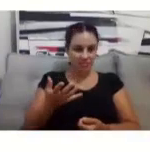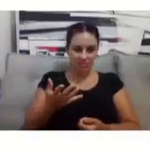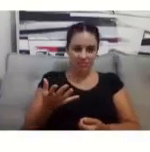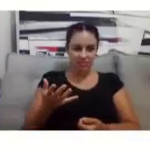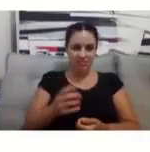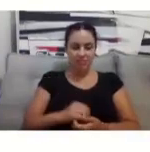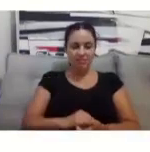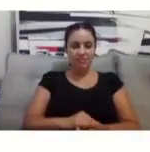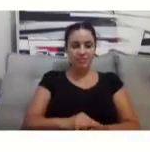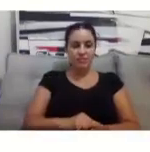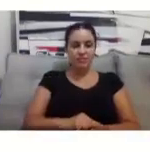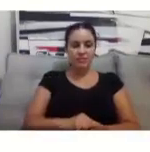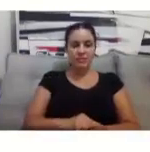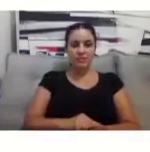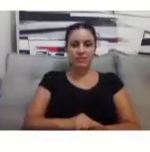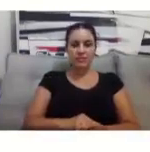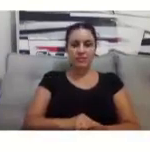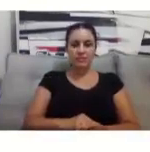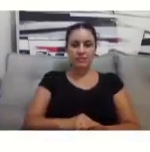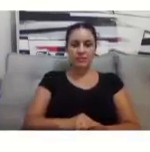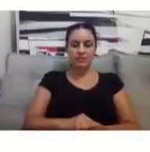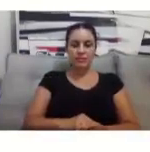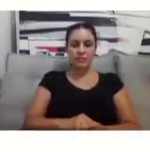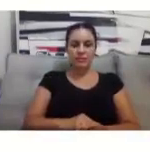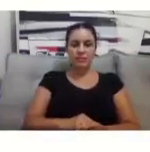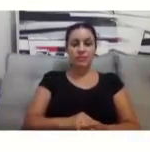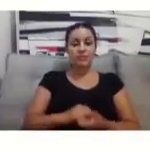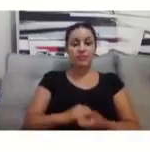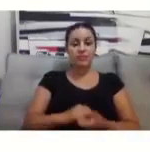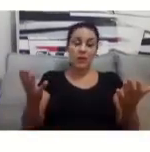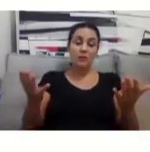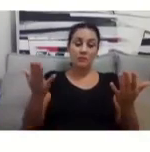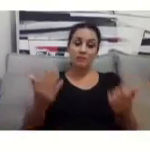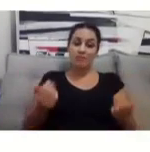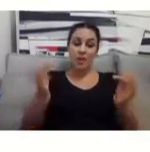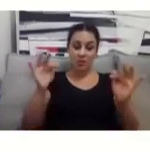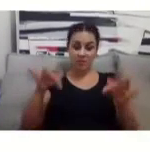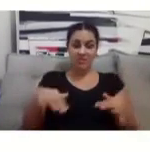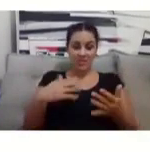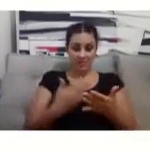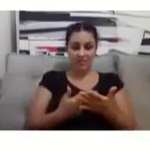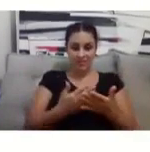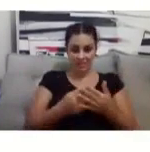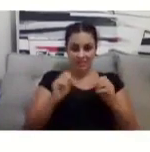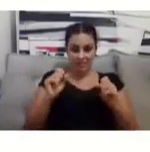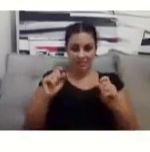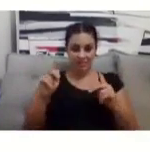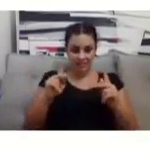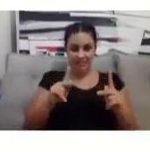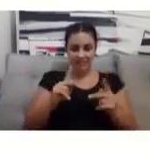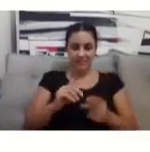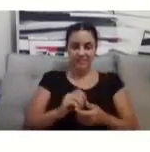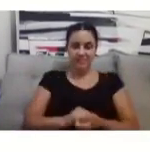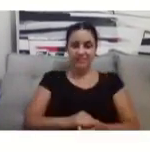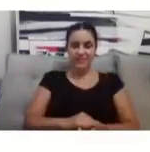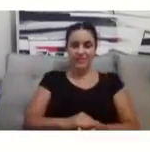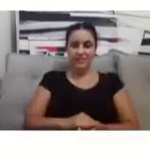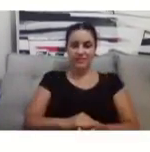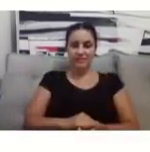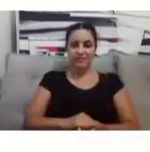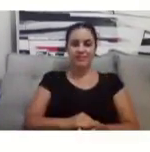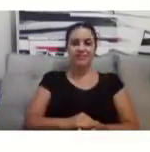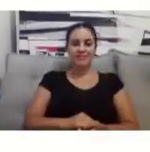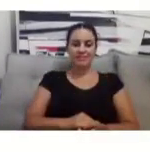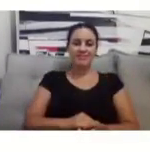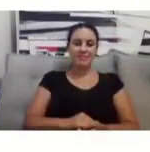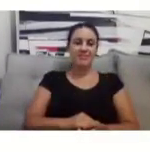Bom, então a gente pode finalizar nossa aula aqui, de novo, dando as boas-vindas,